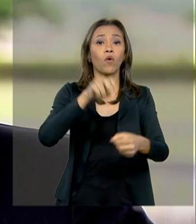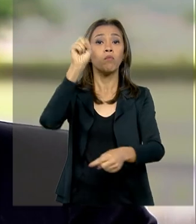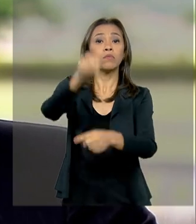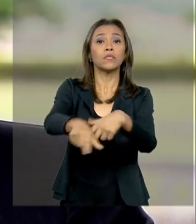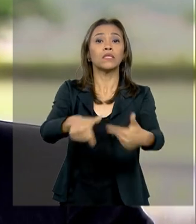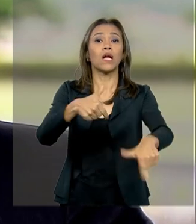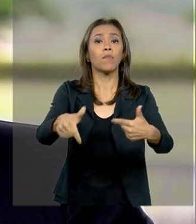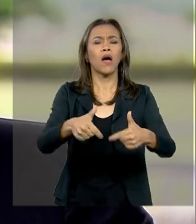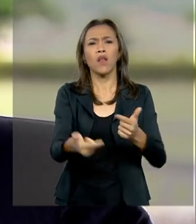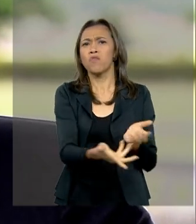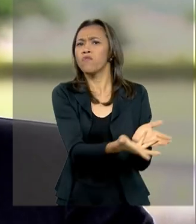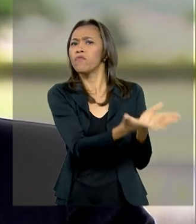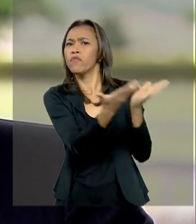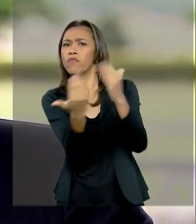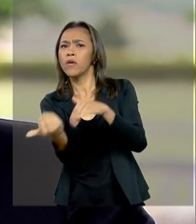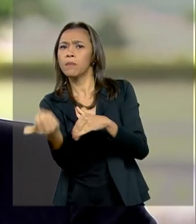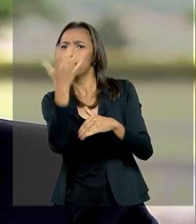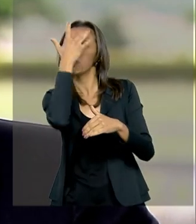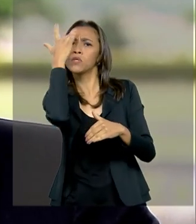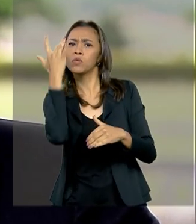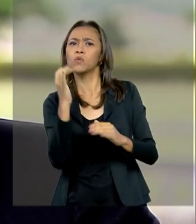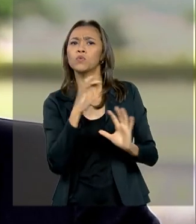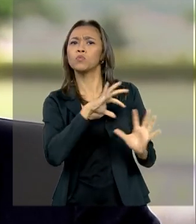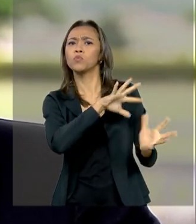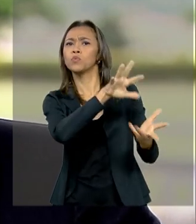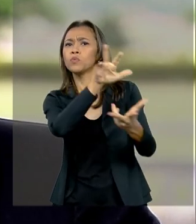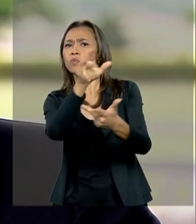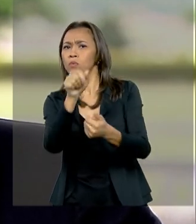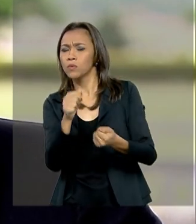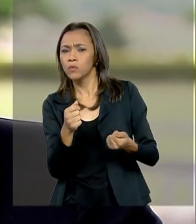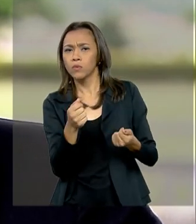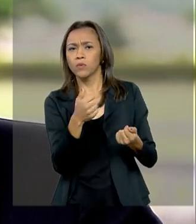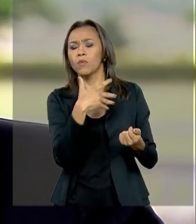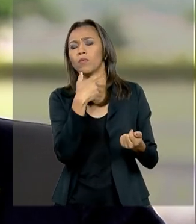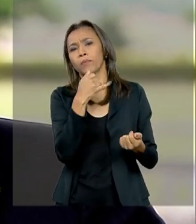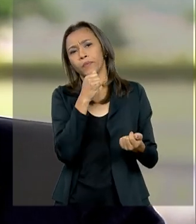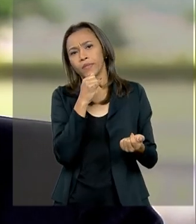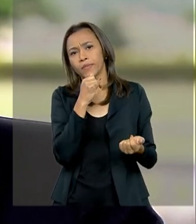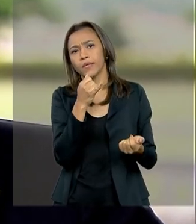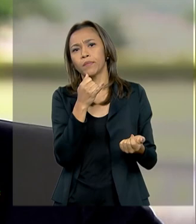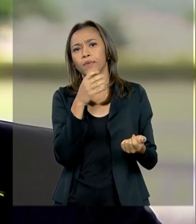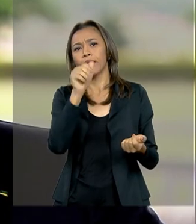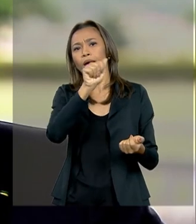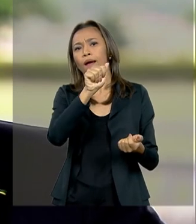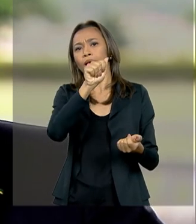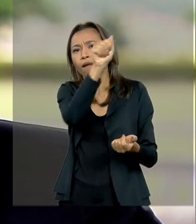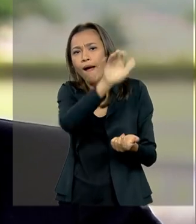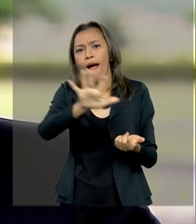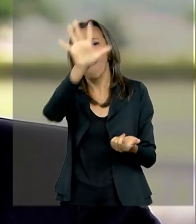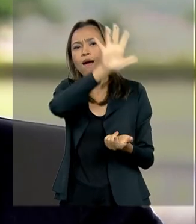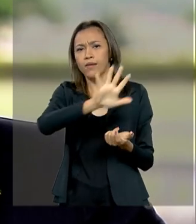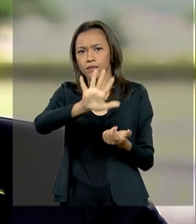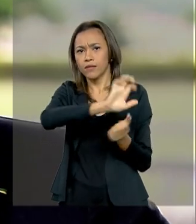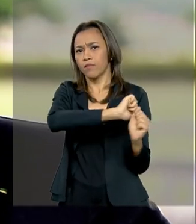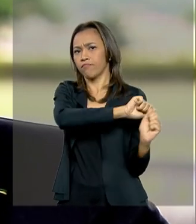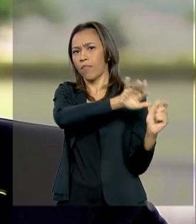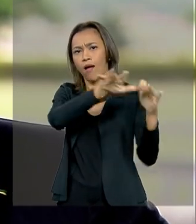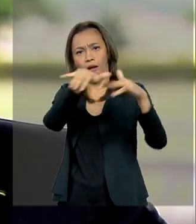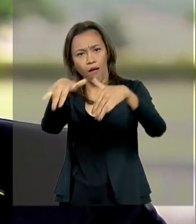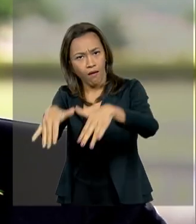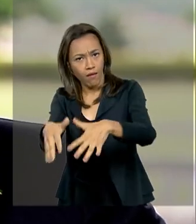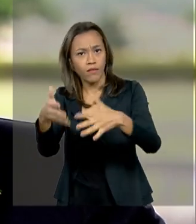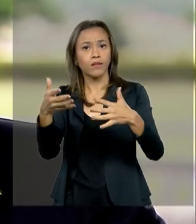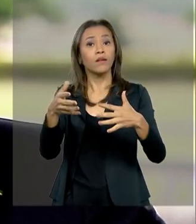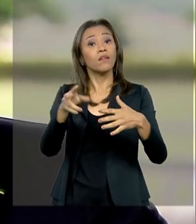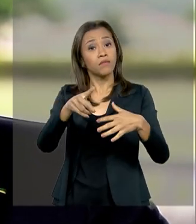gente do mundo todo, basicamente da área asiática, vão estar presentes hoje para